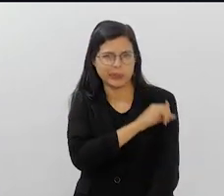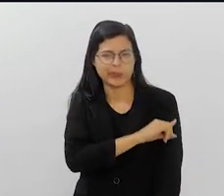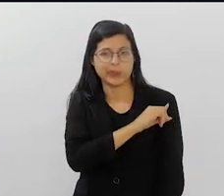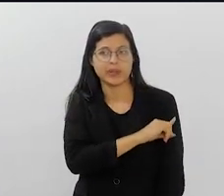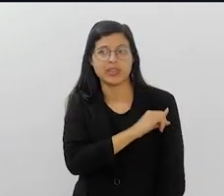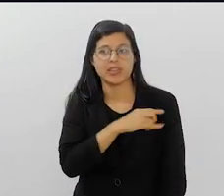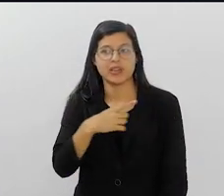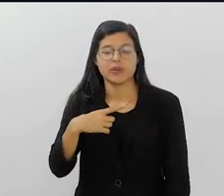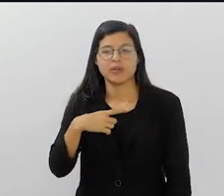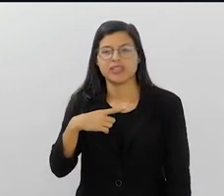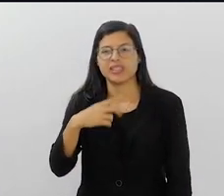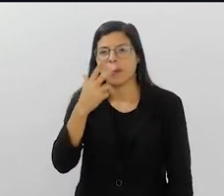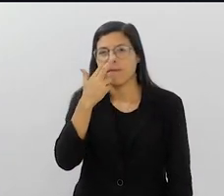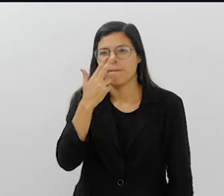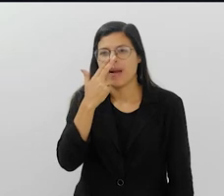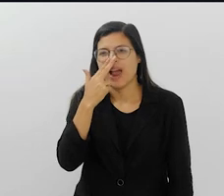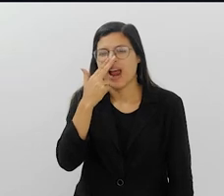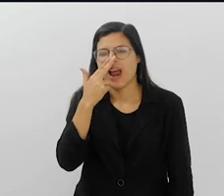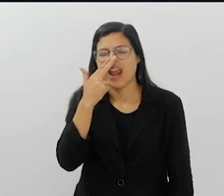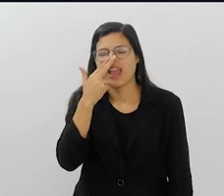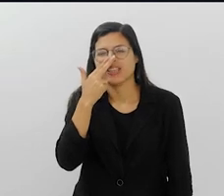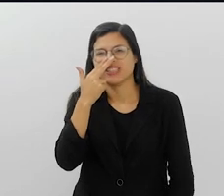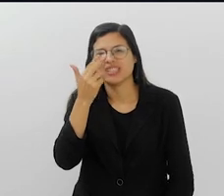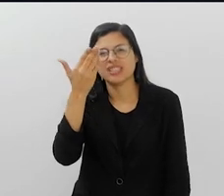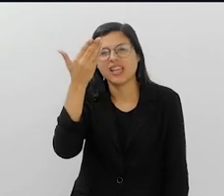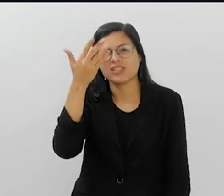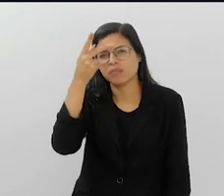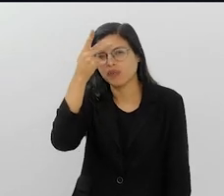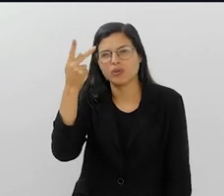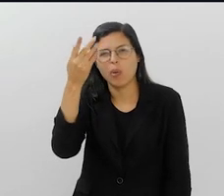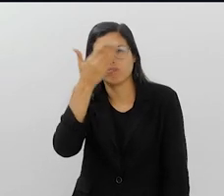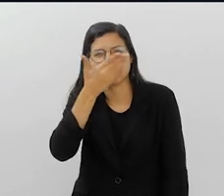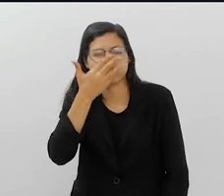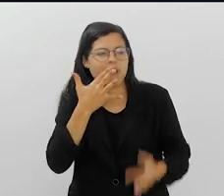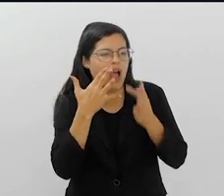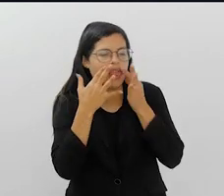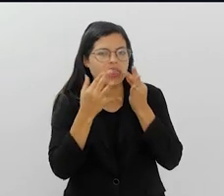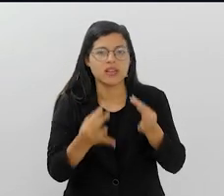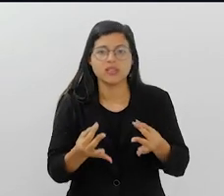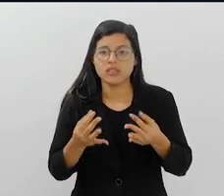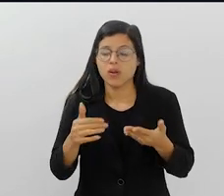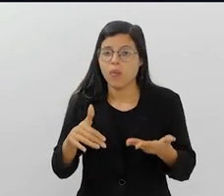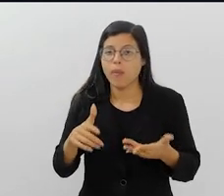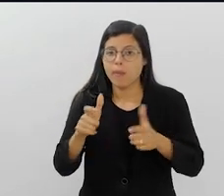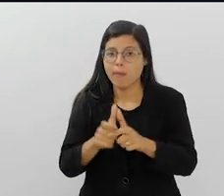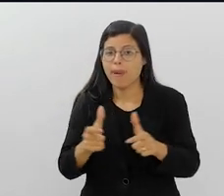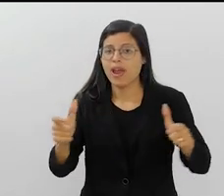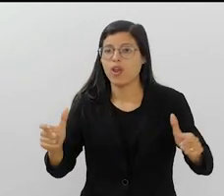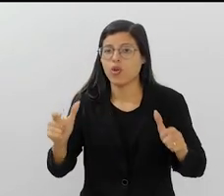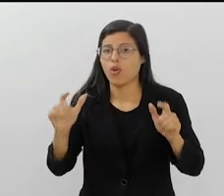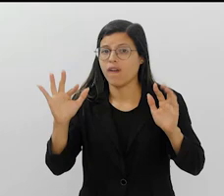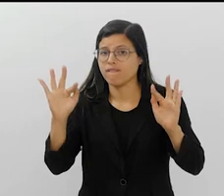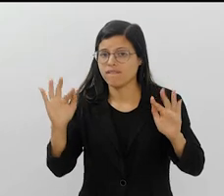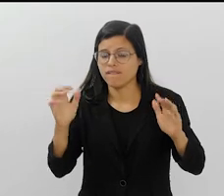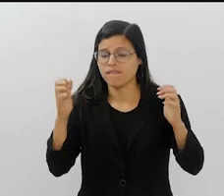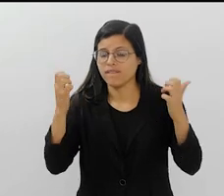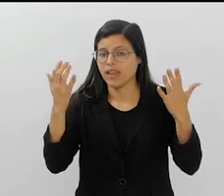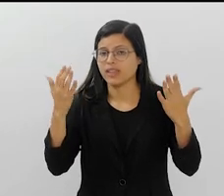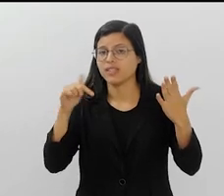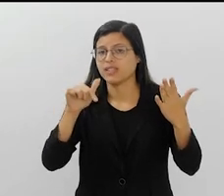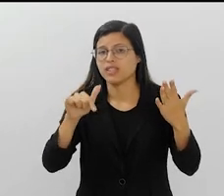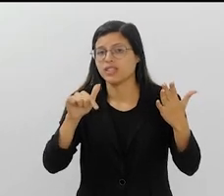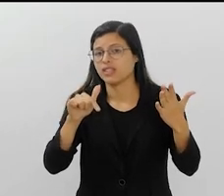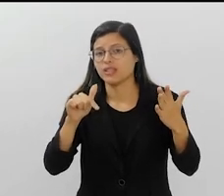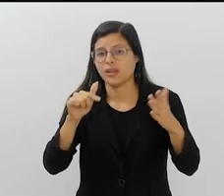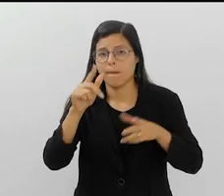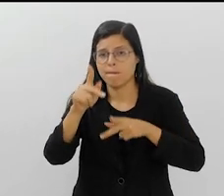carioca, tem essa invisibilidade que você colocou aí? É a maior festa popular carioca, sem